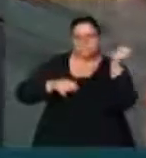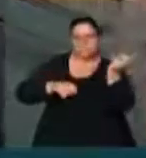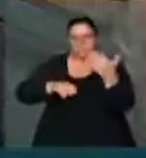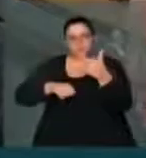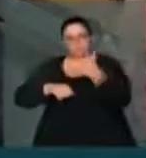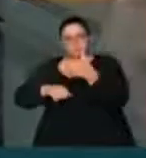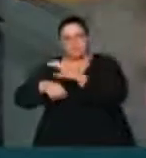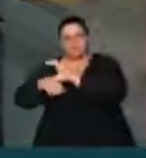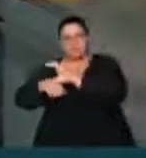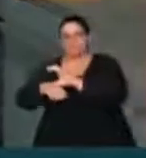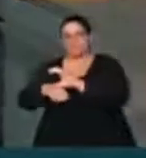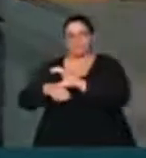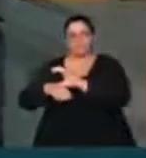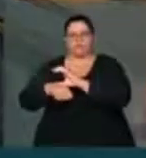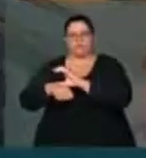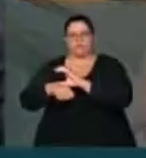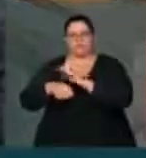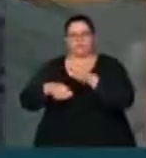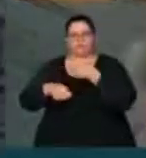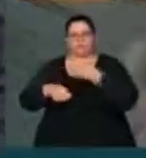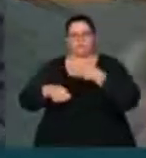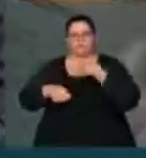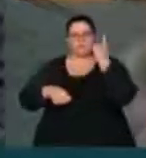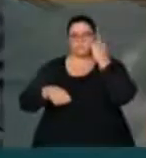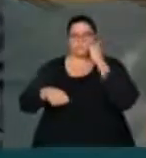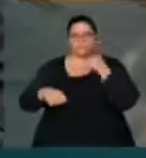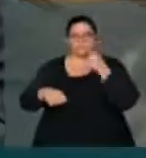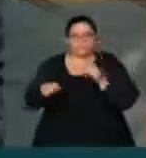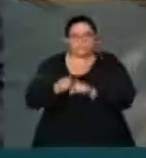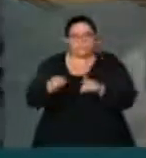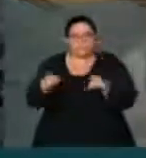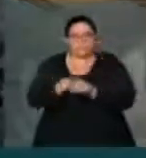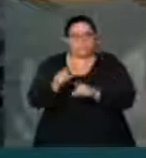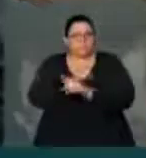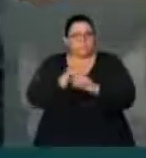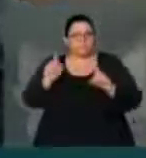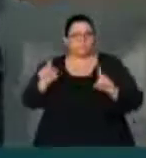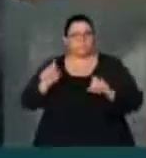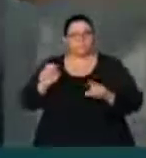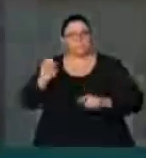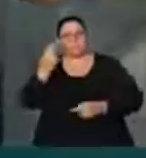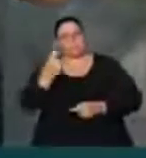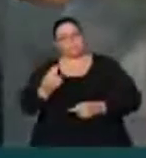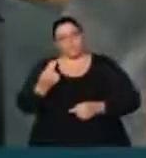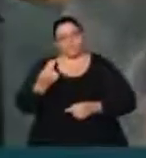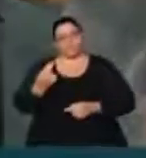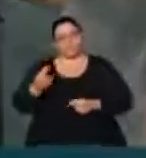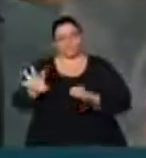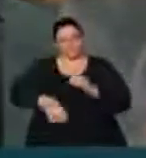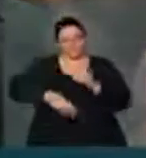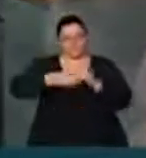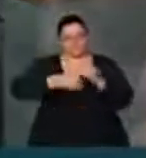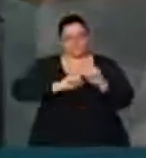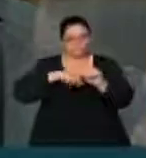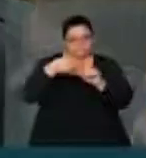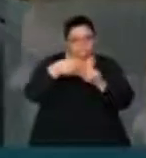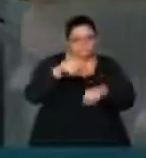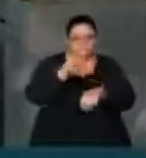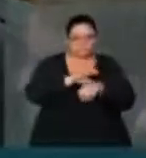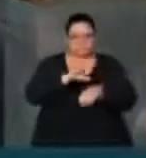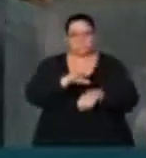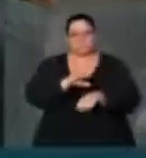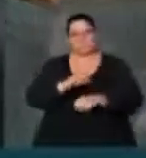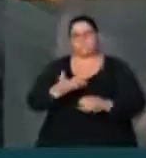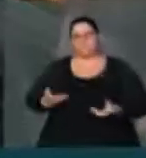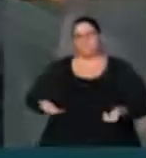muito menos um deputado ou vamos criar mais um andar inclui esse andar quem não respeita a lei é o parlamentar ele está isento,